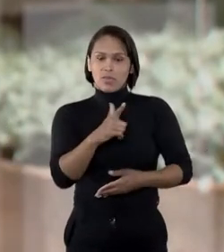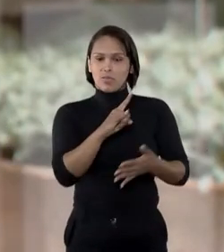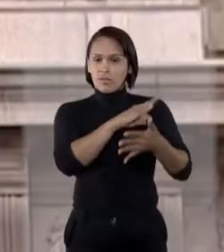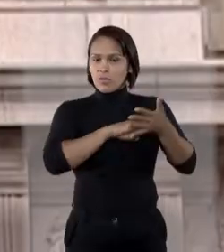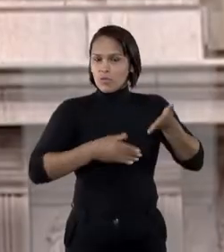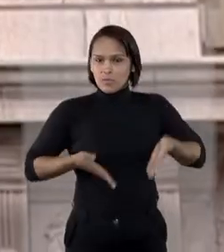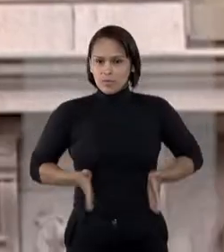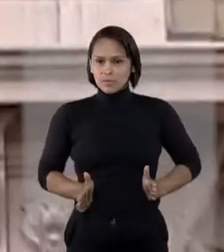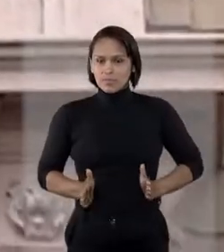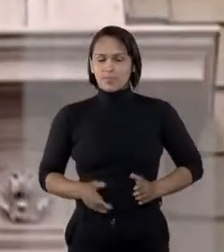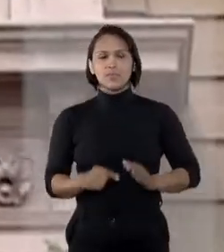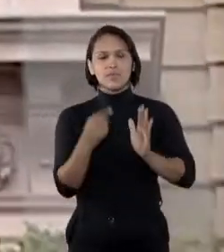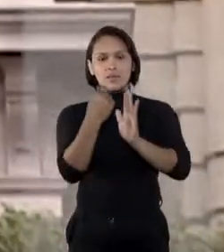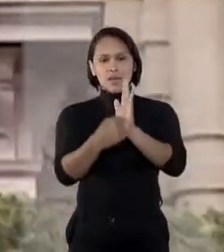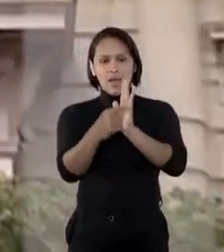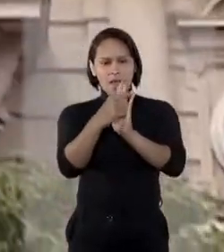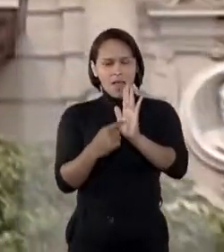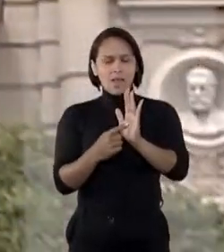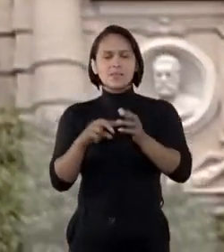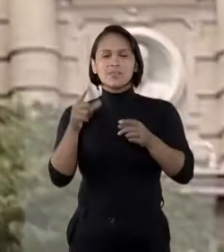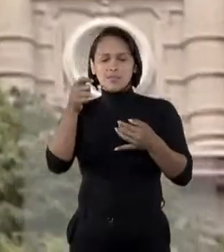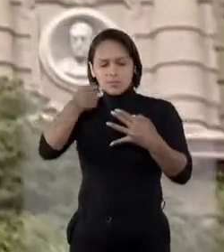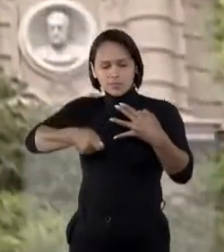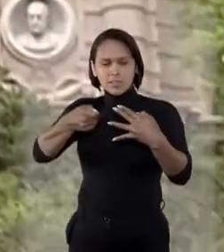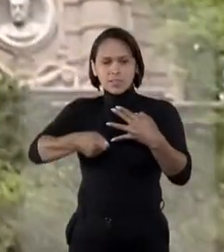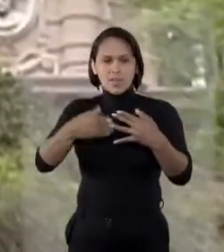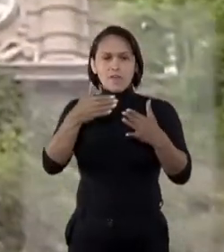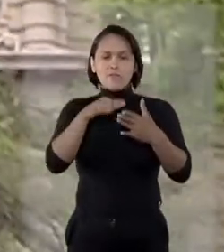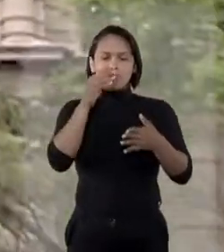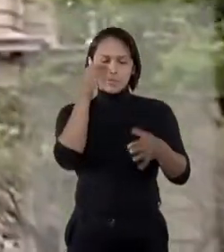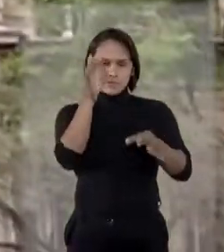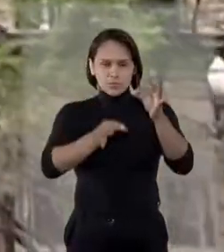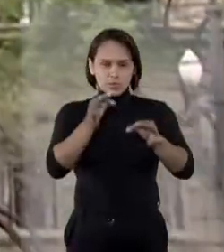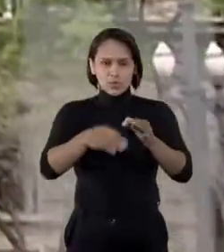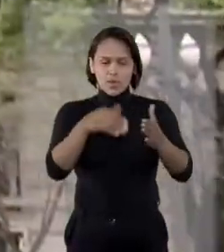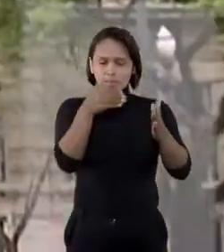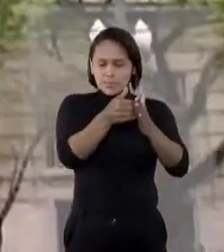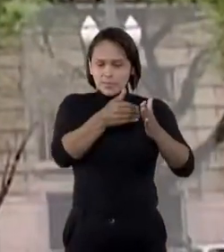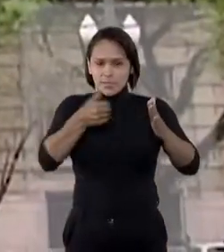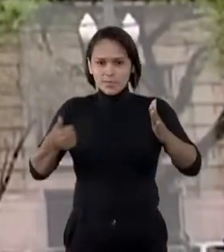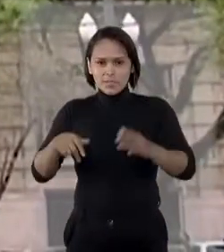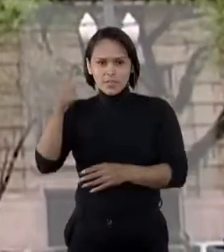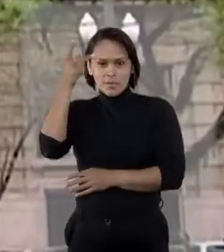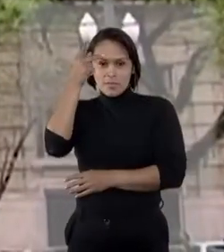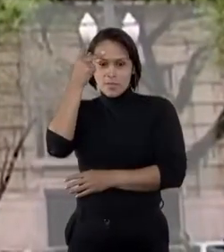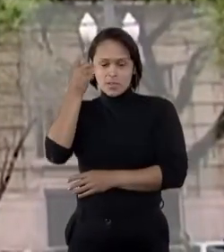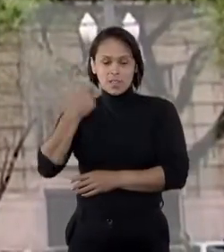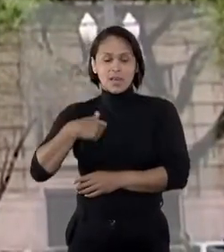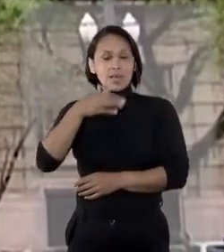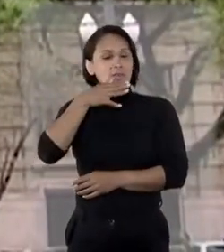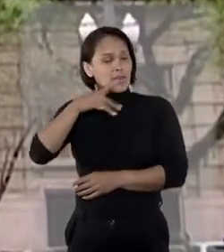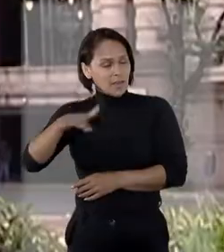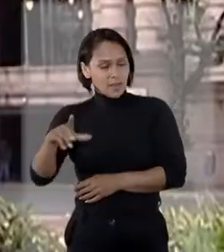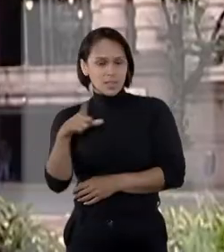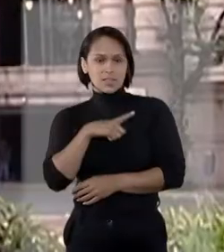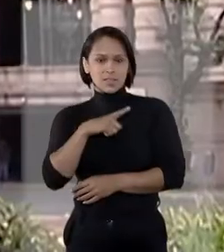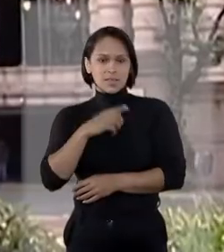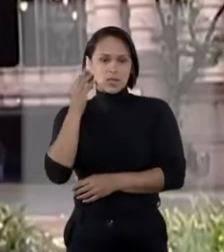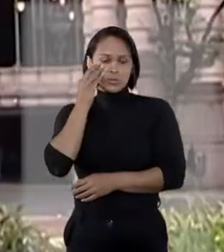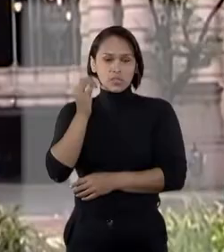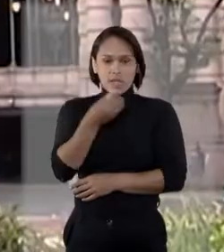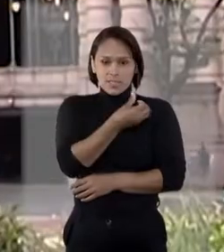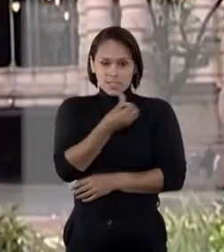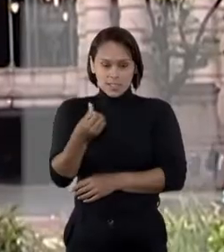civil. A ação anulatória de sentença foi julgada improcedente pelo Tribunal Paulista que considerou que a criança havia sido adotada